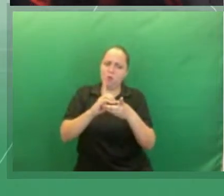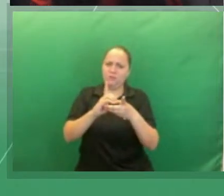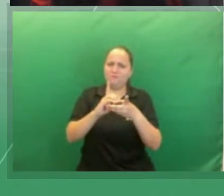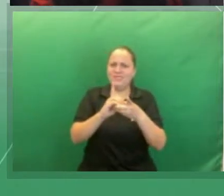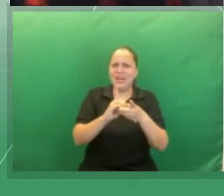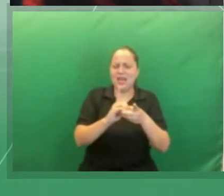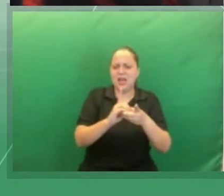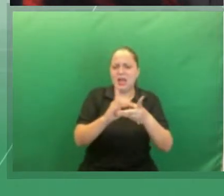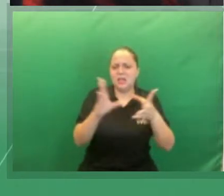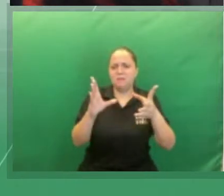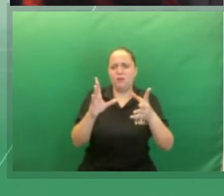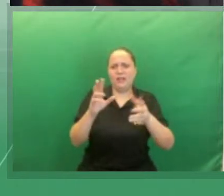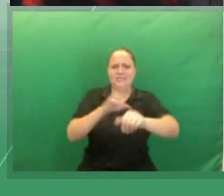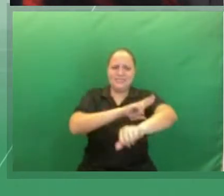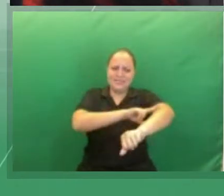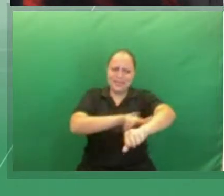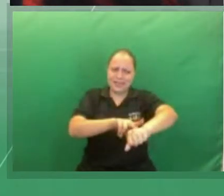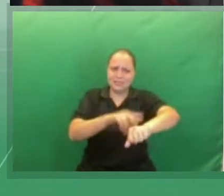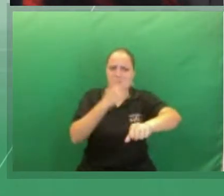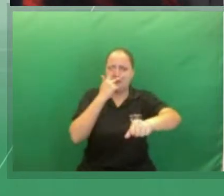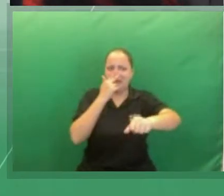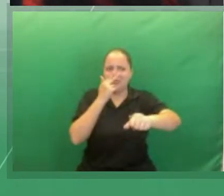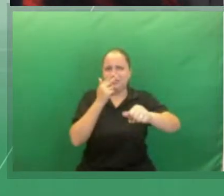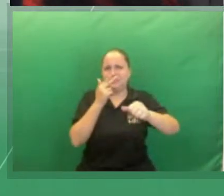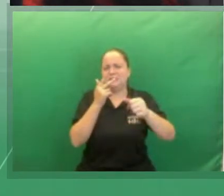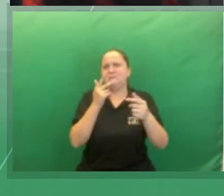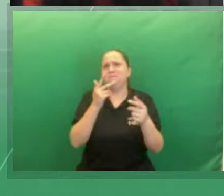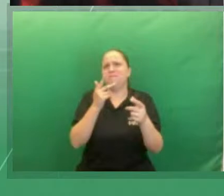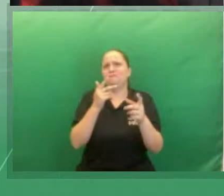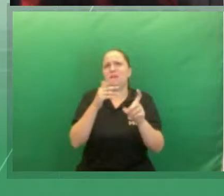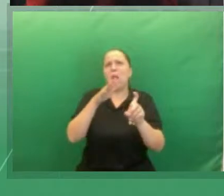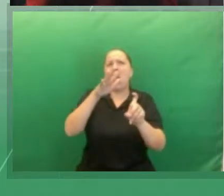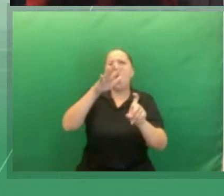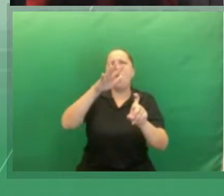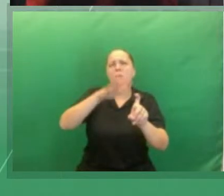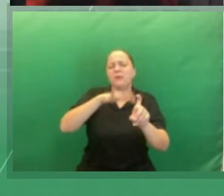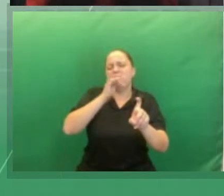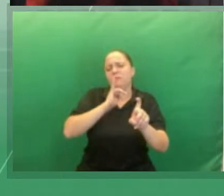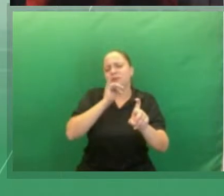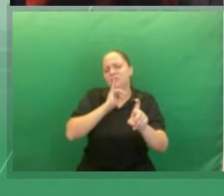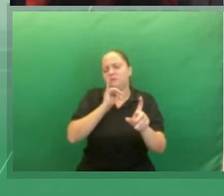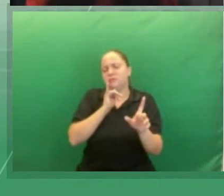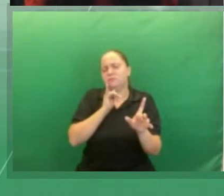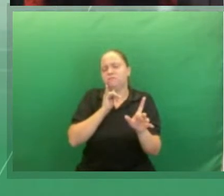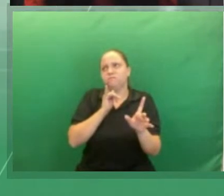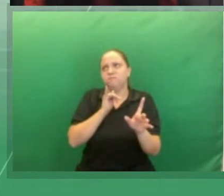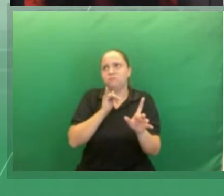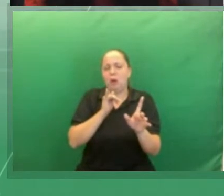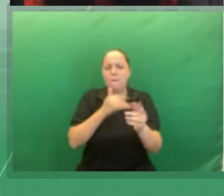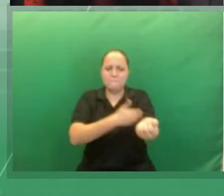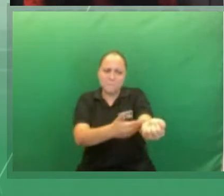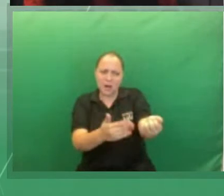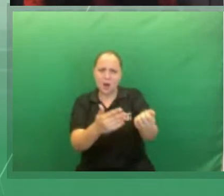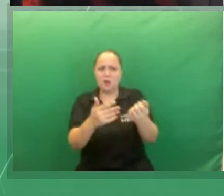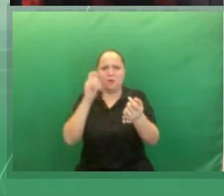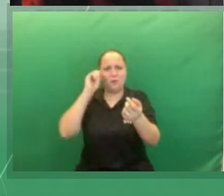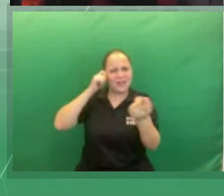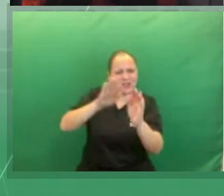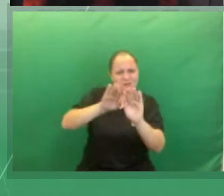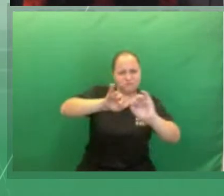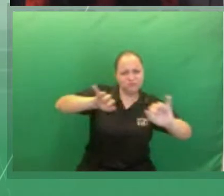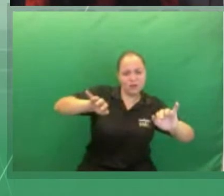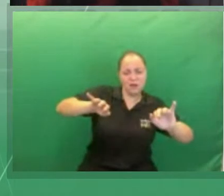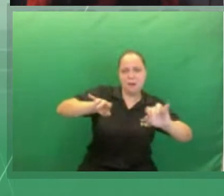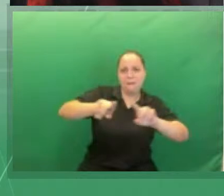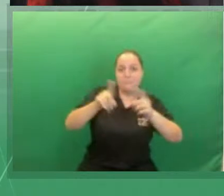verdade, que isso é um mito também. Pode passar ao próximo. Eu concluo a apresentação considerando